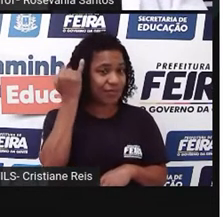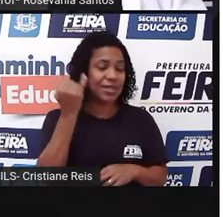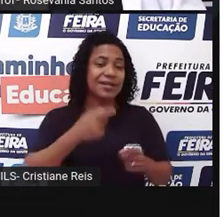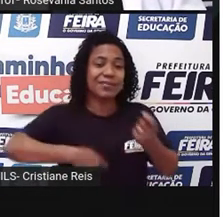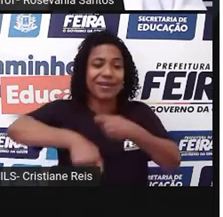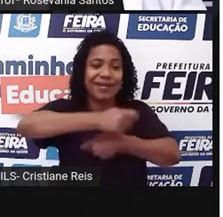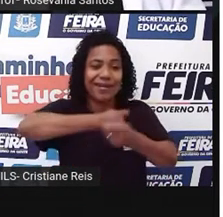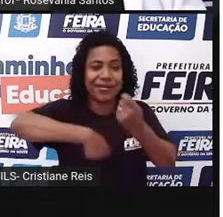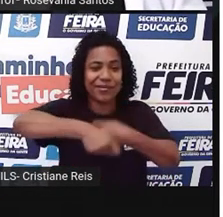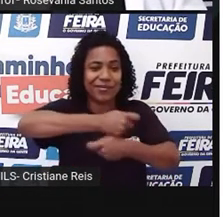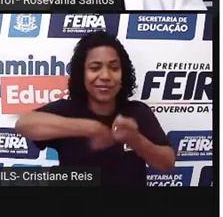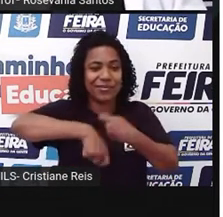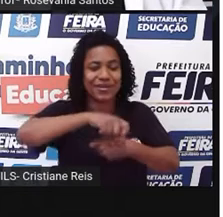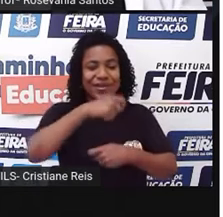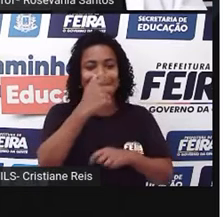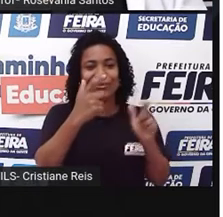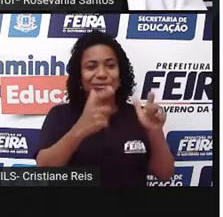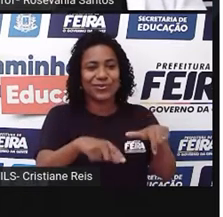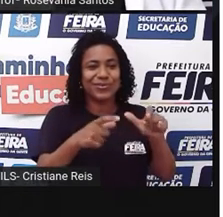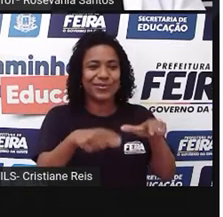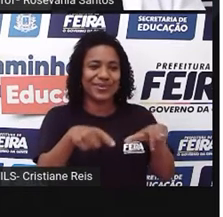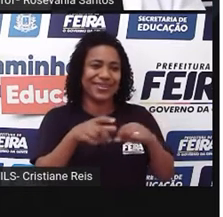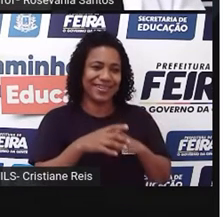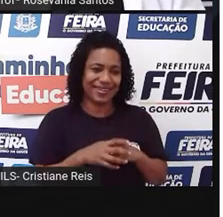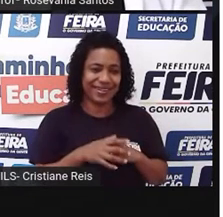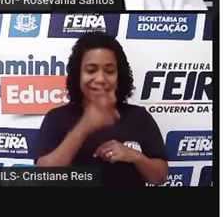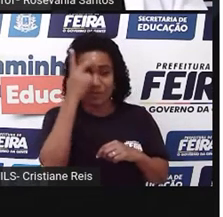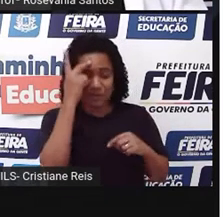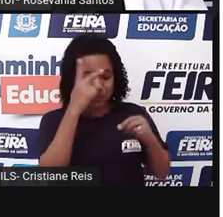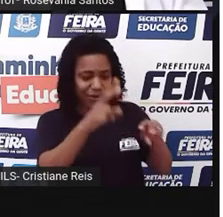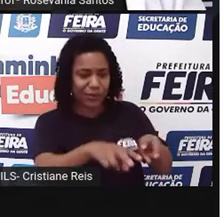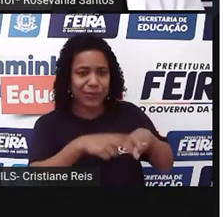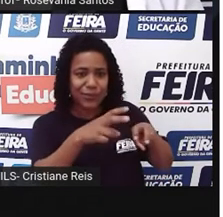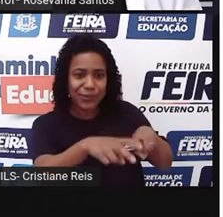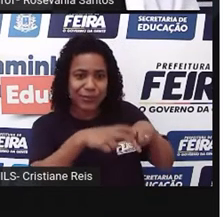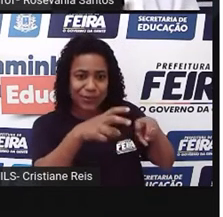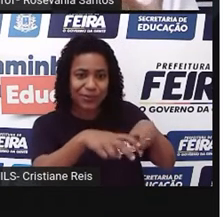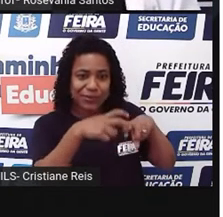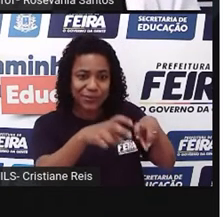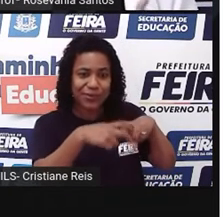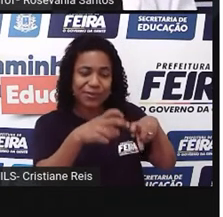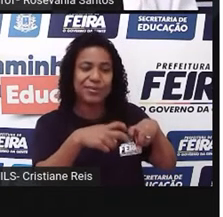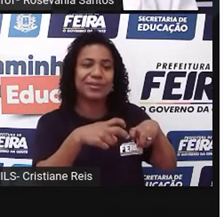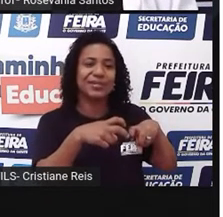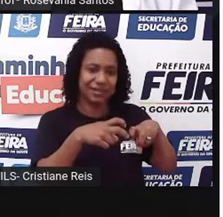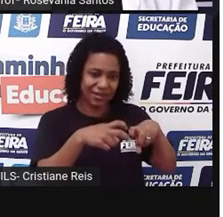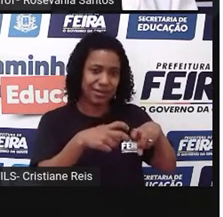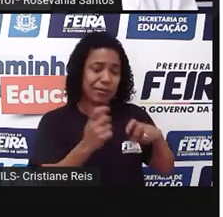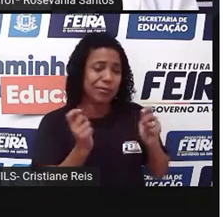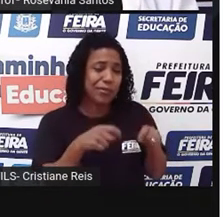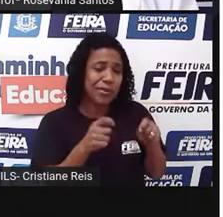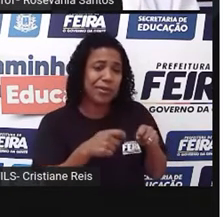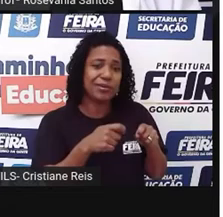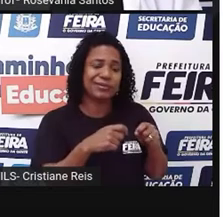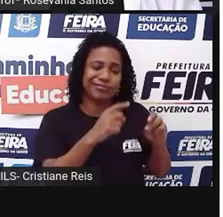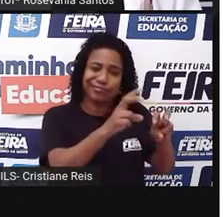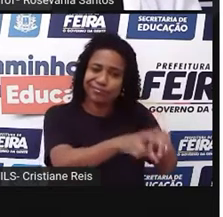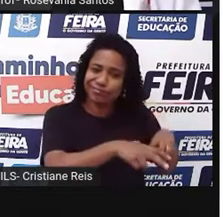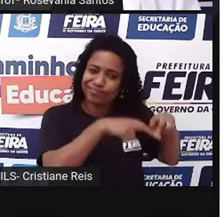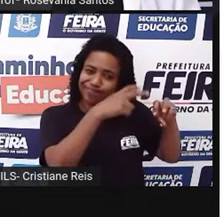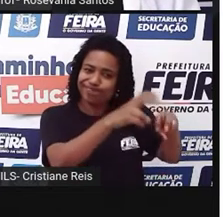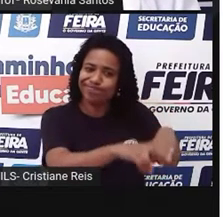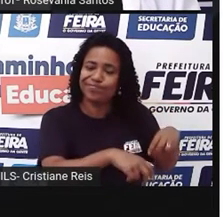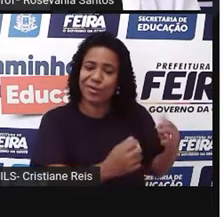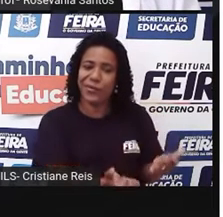economia na região, né, os agricultores rurais, que já são, às vezes, estão sofridos por